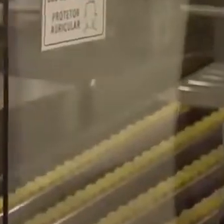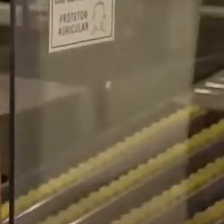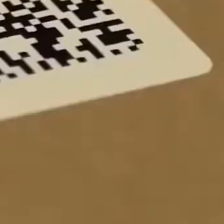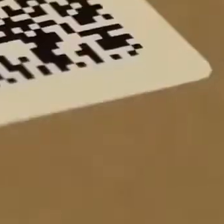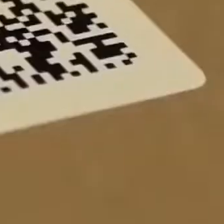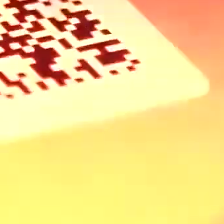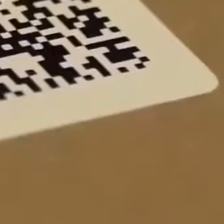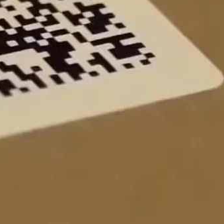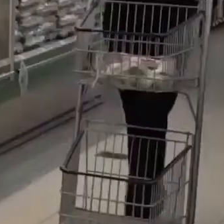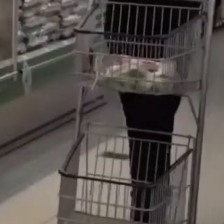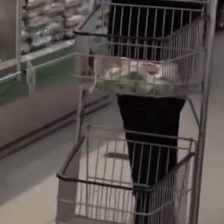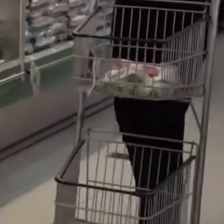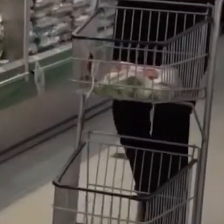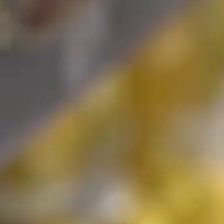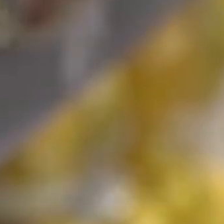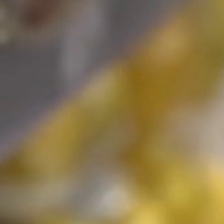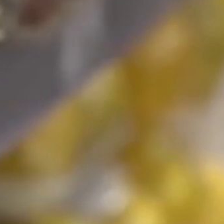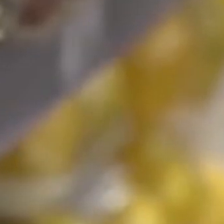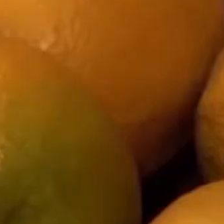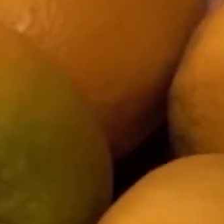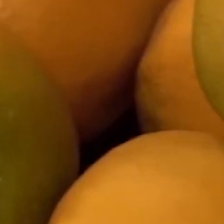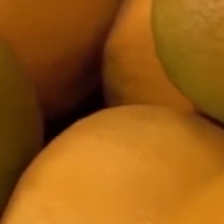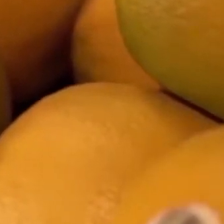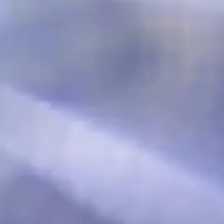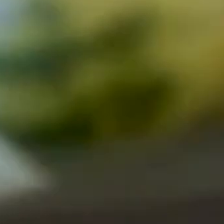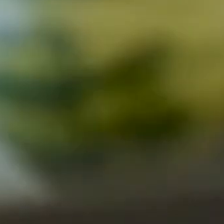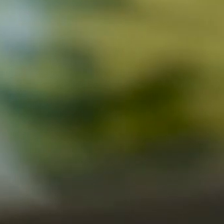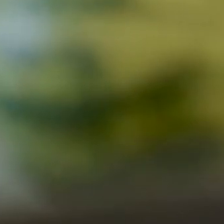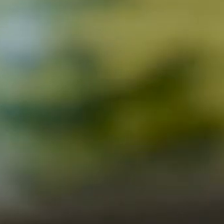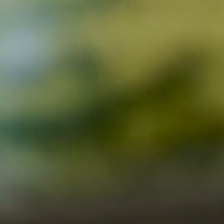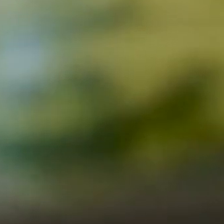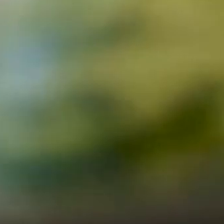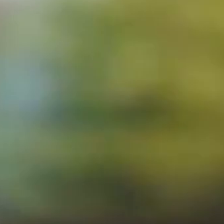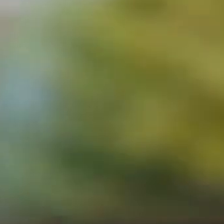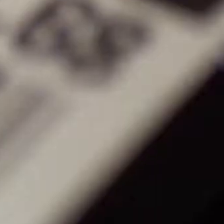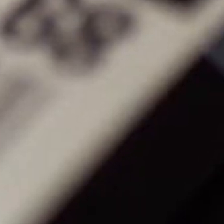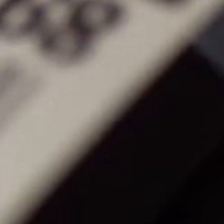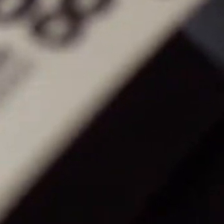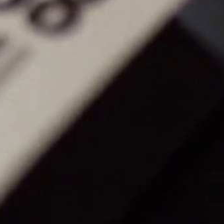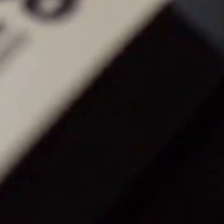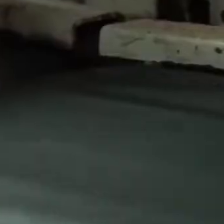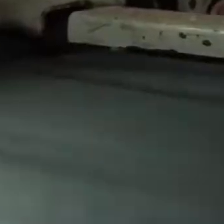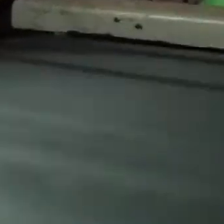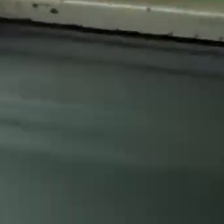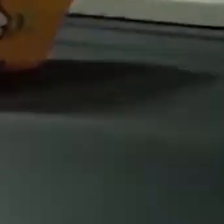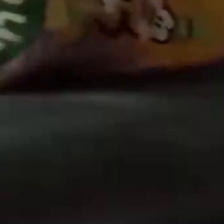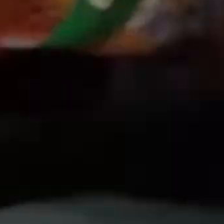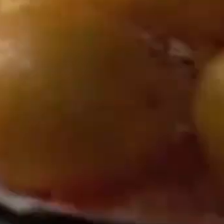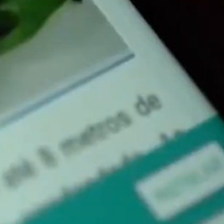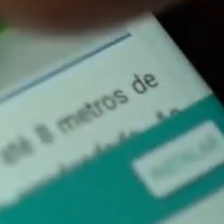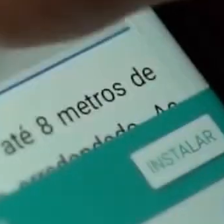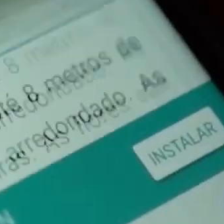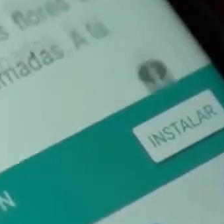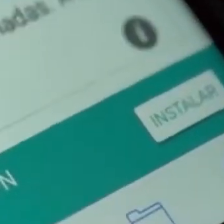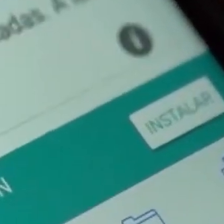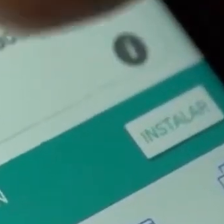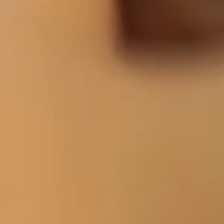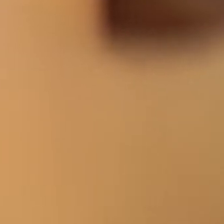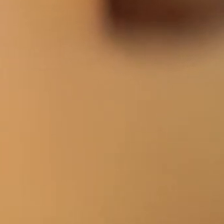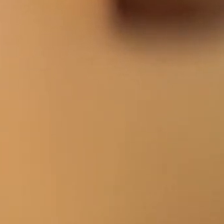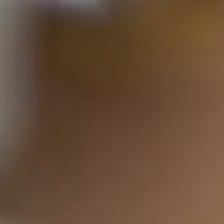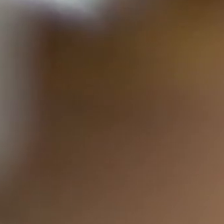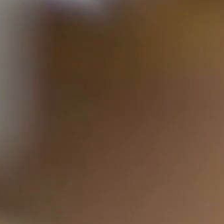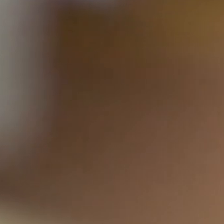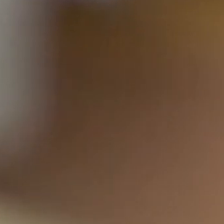criados E 6 bilhões de códigos de barras são lidos A autenticidade na identificação e a qualidade das informações